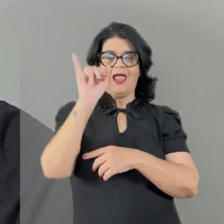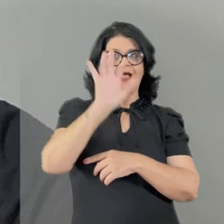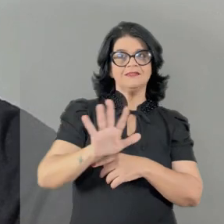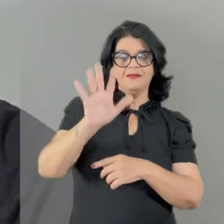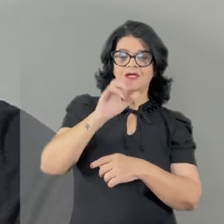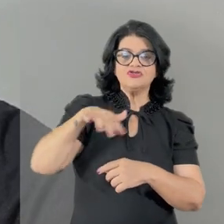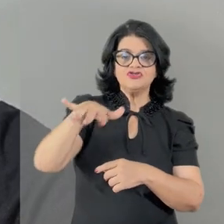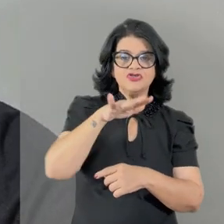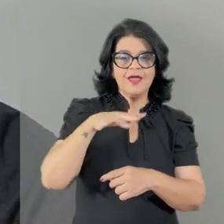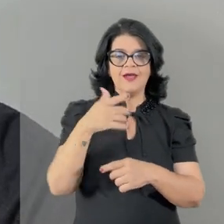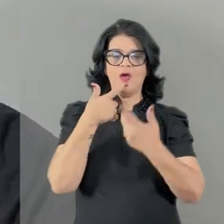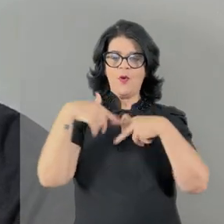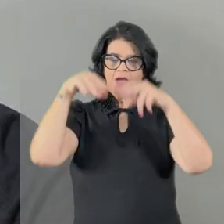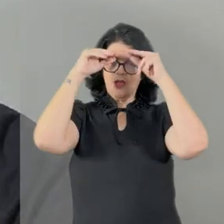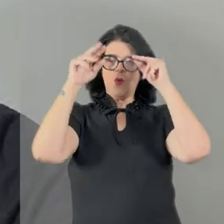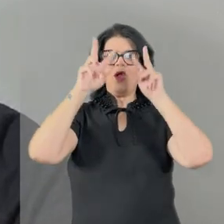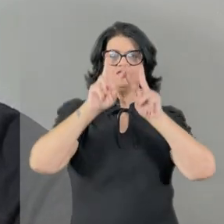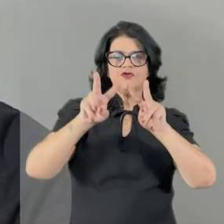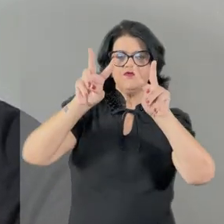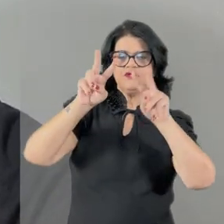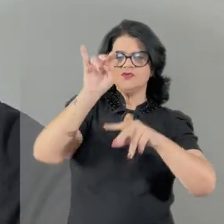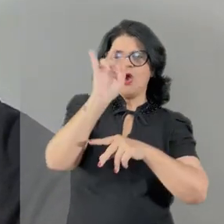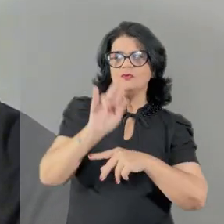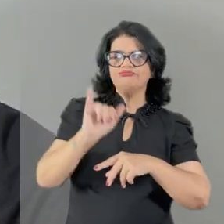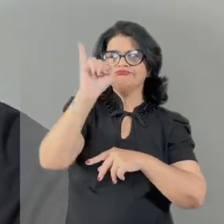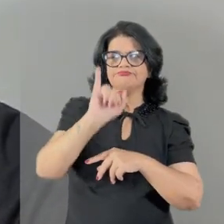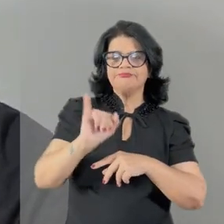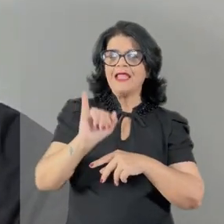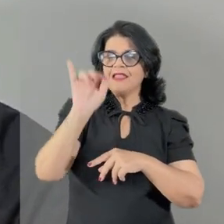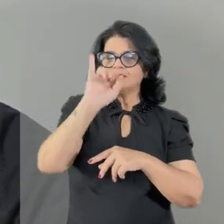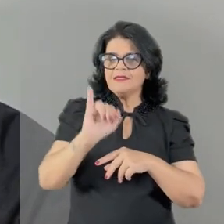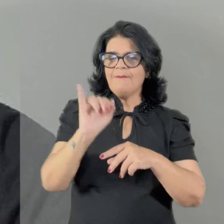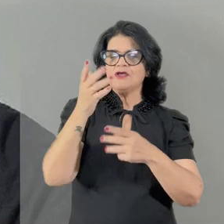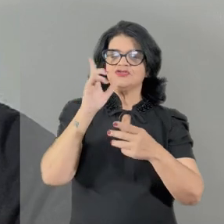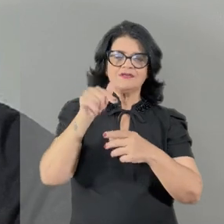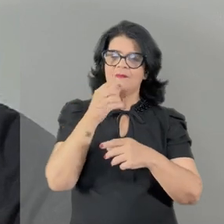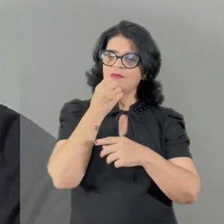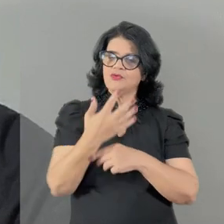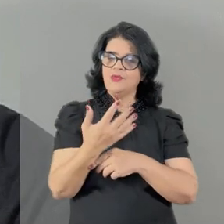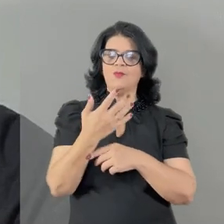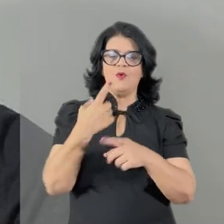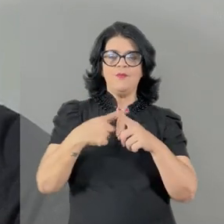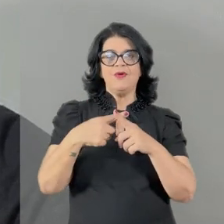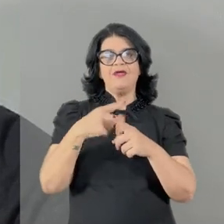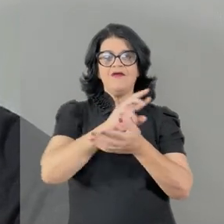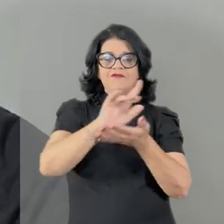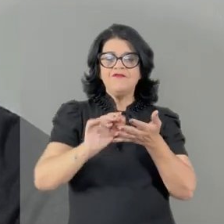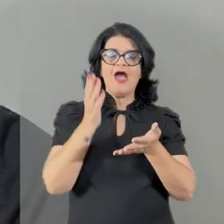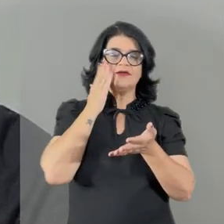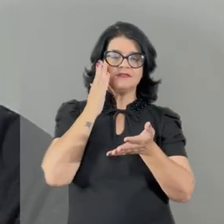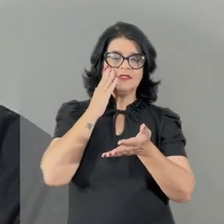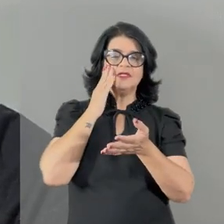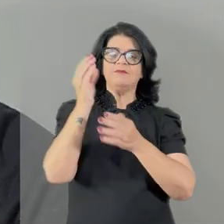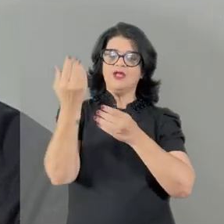imagens, de uma forma geral, né? A linguagem visual da charge, né? É um material muito rico. Isso porque ela nos ajuda a elaborar uma série de